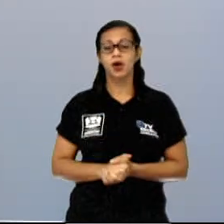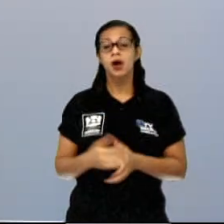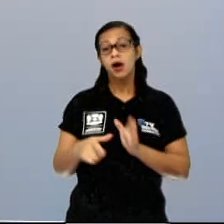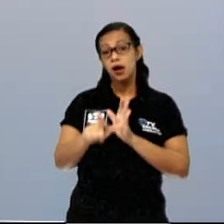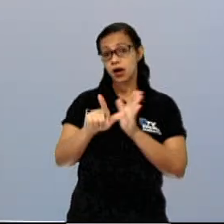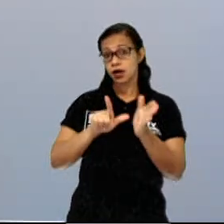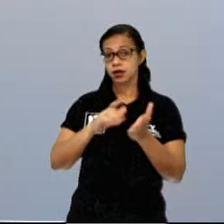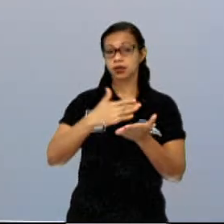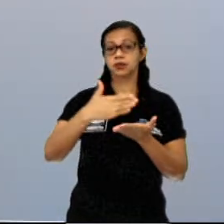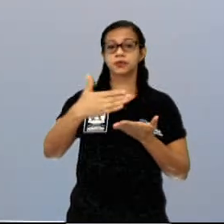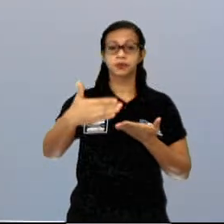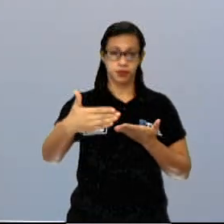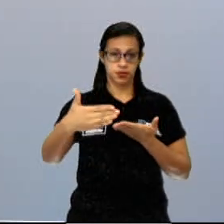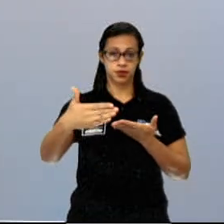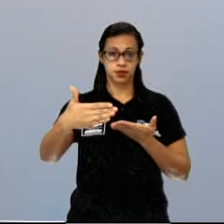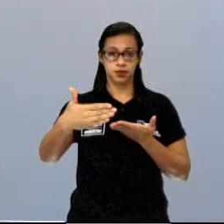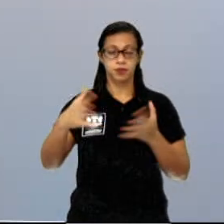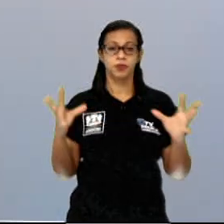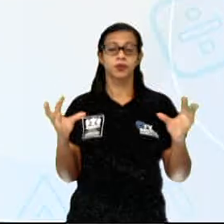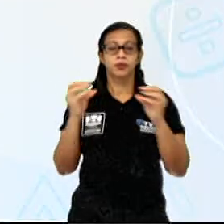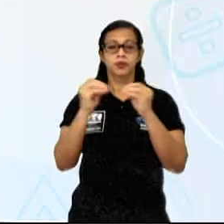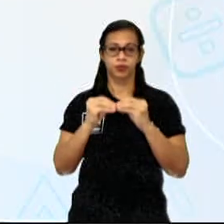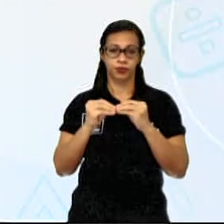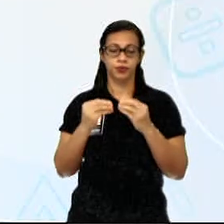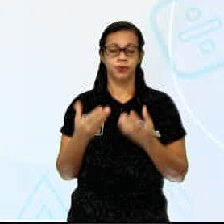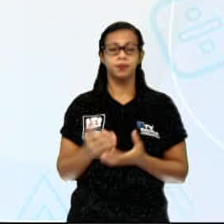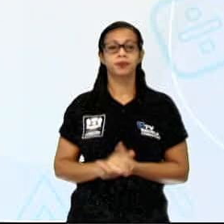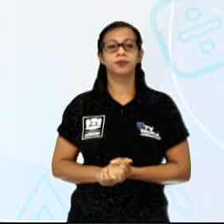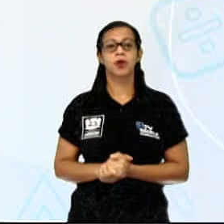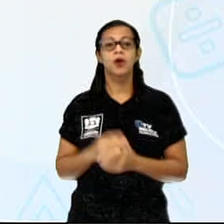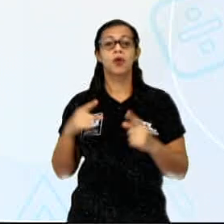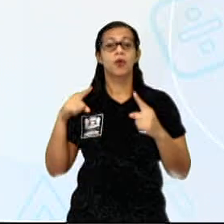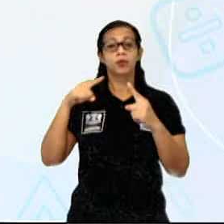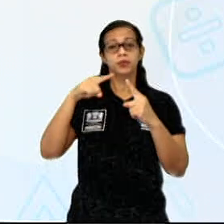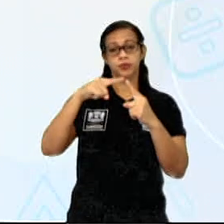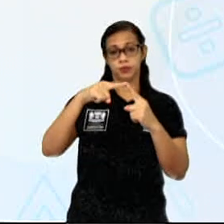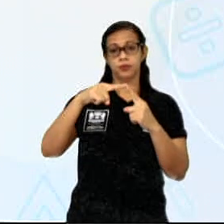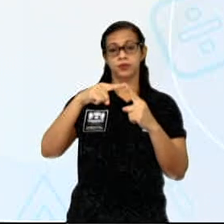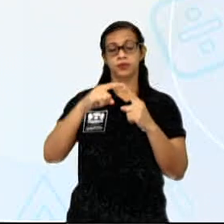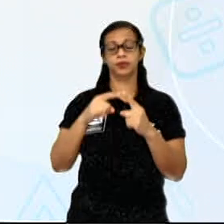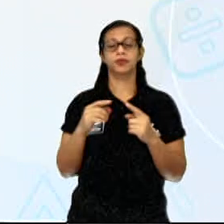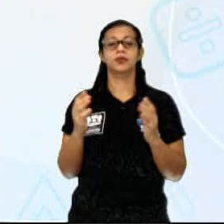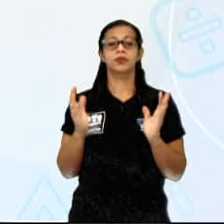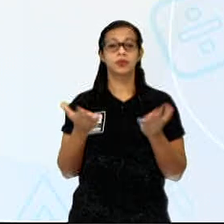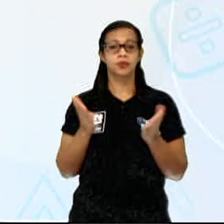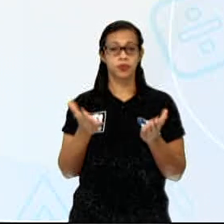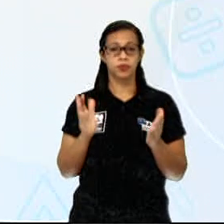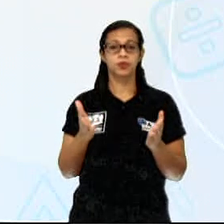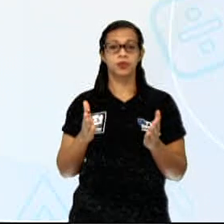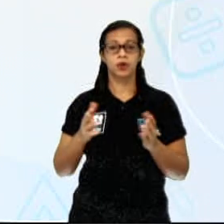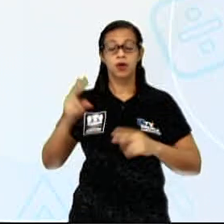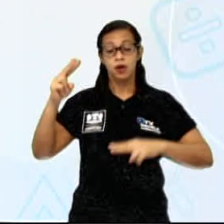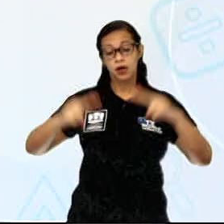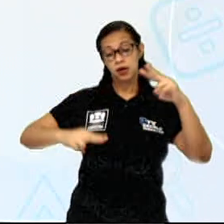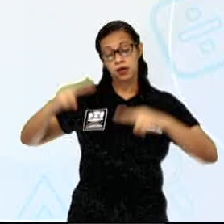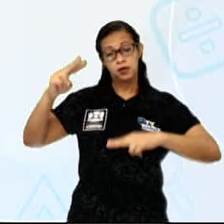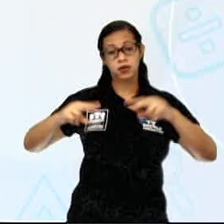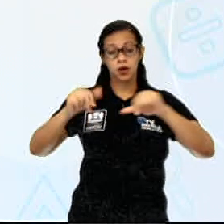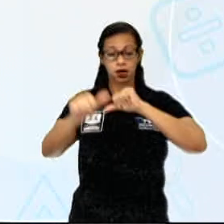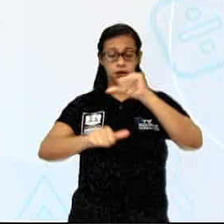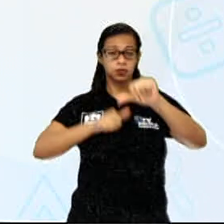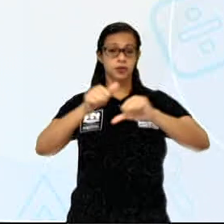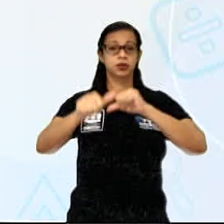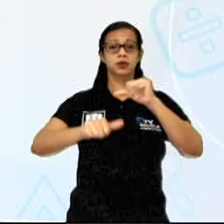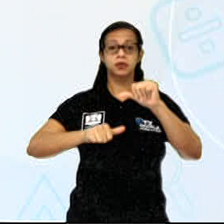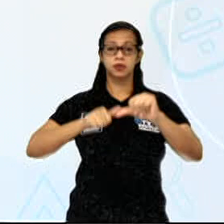um breve contexto. O objetivo da nossa aula hoje é analisar as mudanças urbanas ocorridas no Brasil